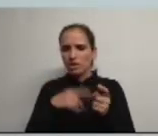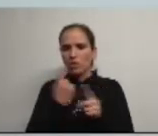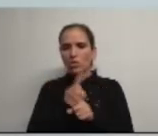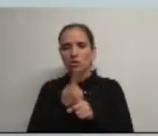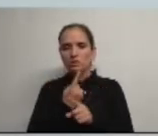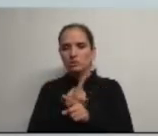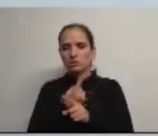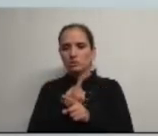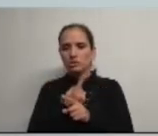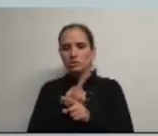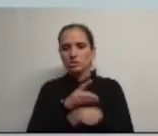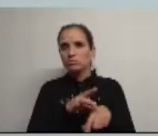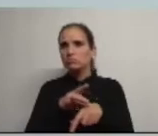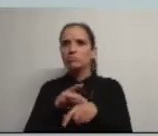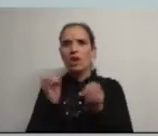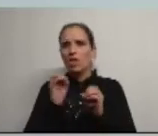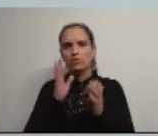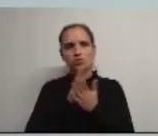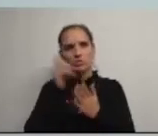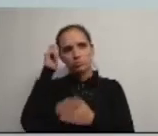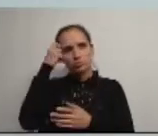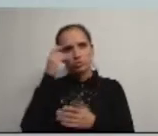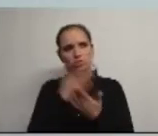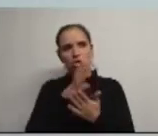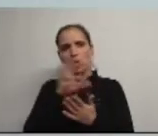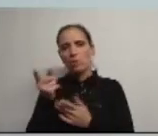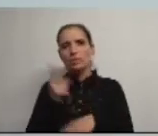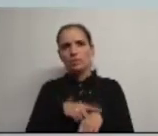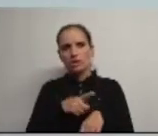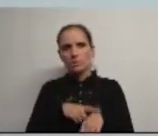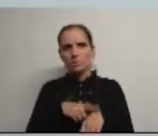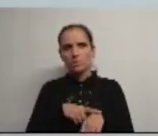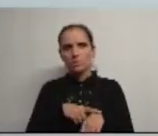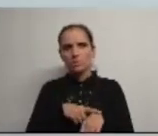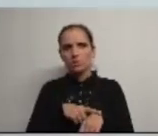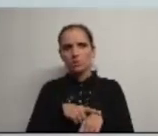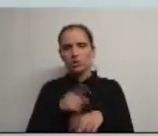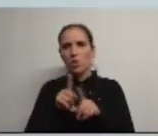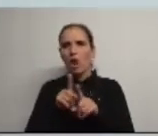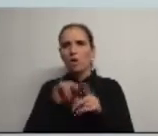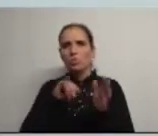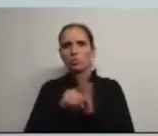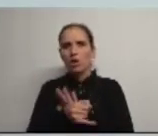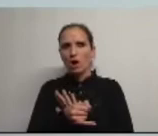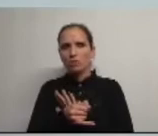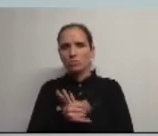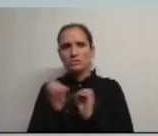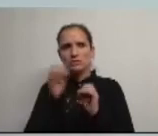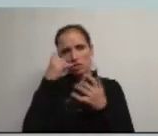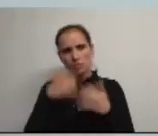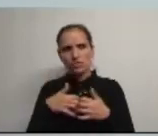que não conduzem a nada que só prejudicam que só lhe tomam tempo e que são um buraco sem qualquer dúvida